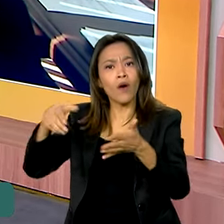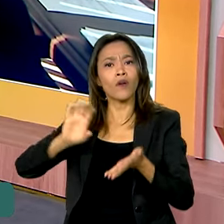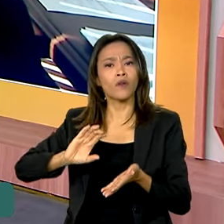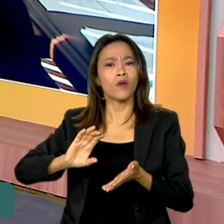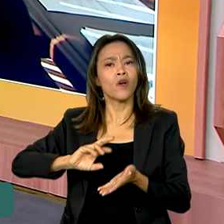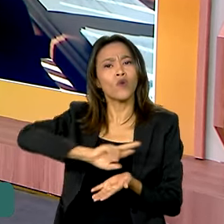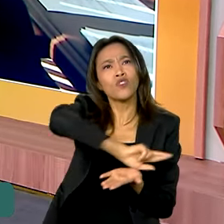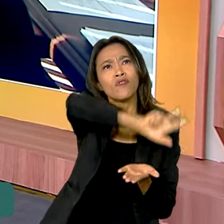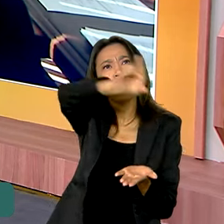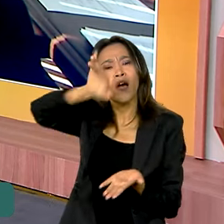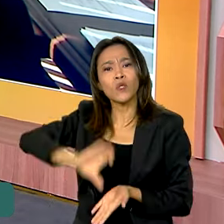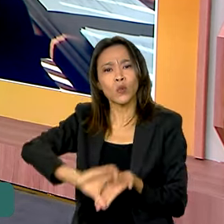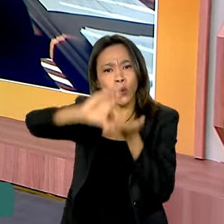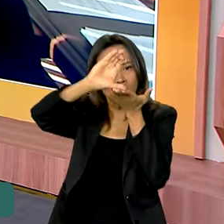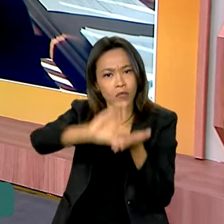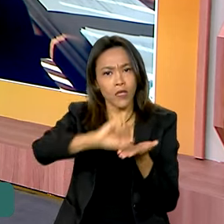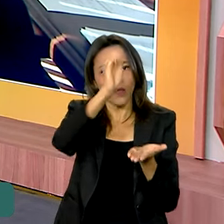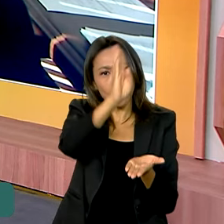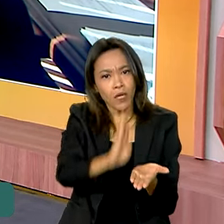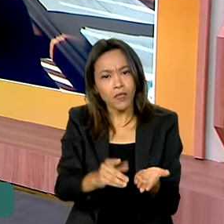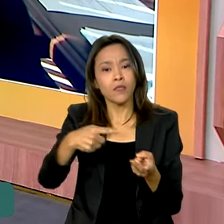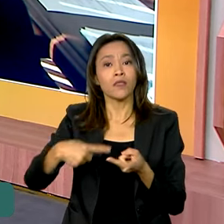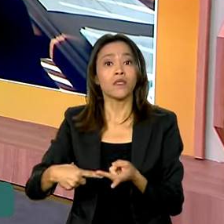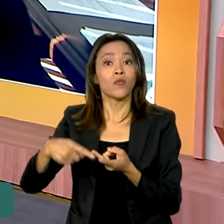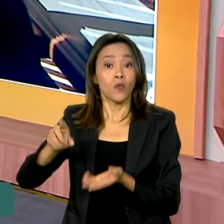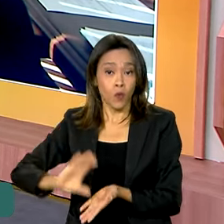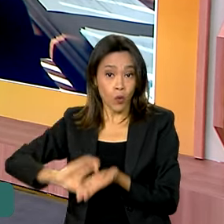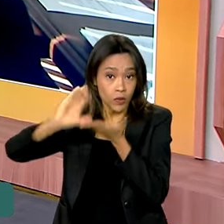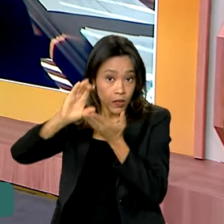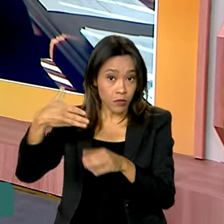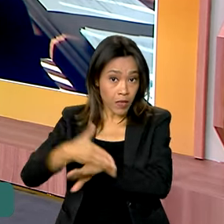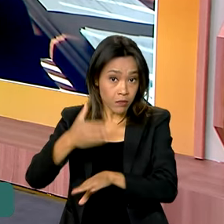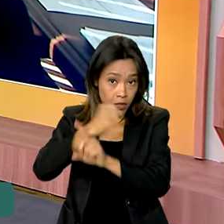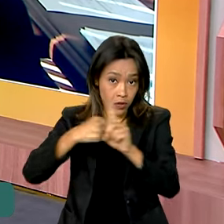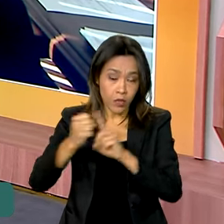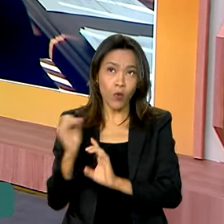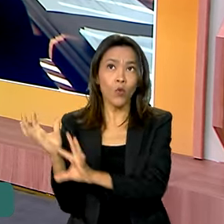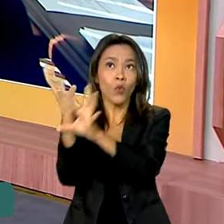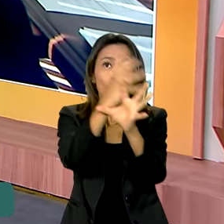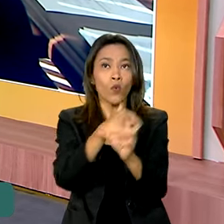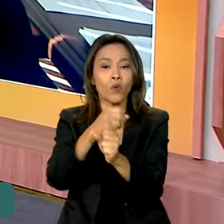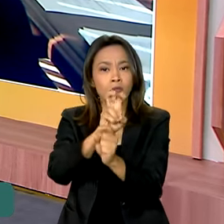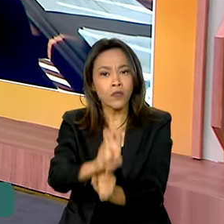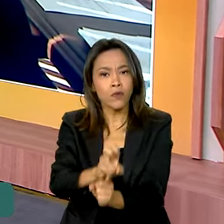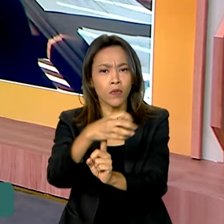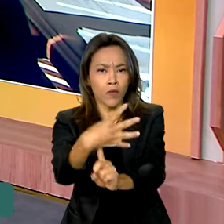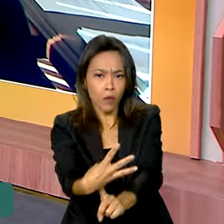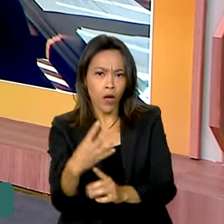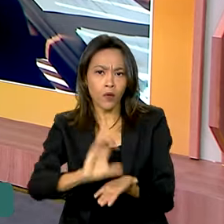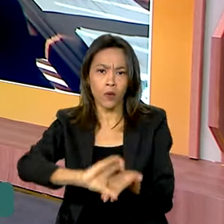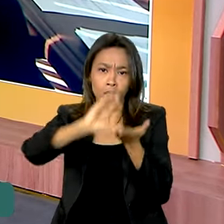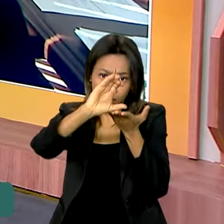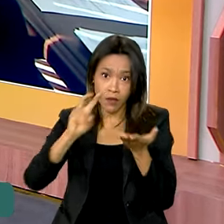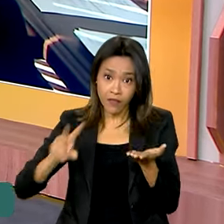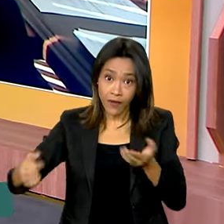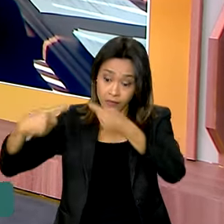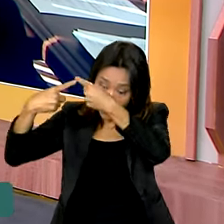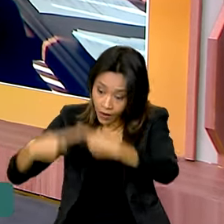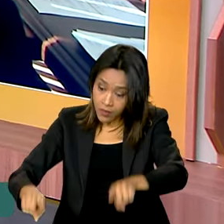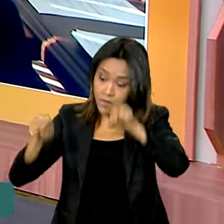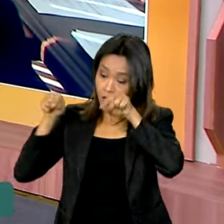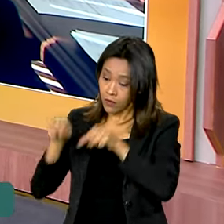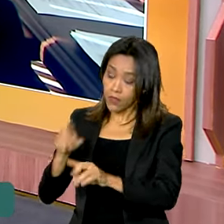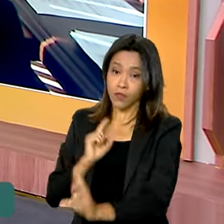os conselhos nacionais, o Conselho de Participação Social, são 54 conselhos e também será lançada nessa etapa uma